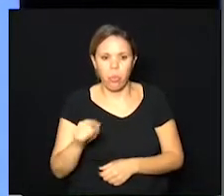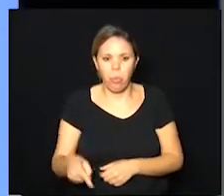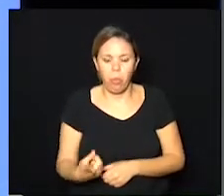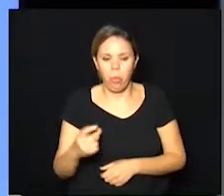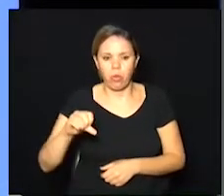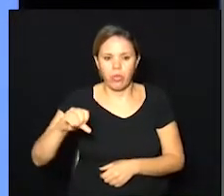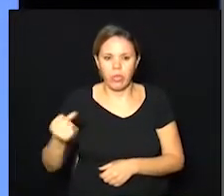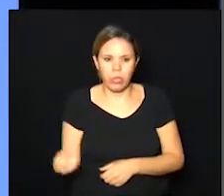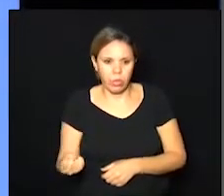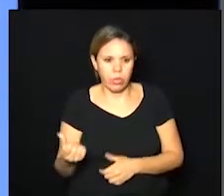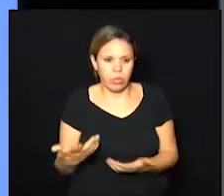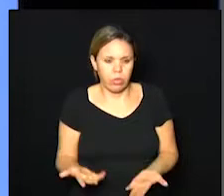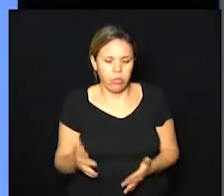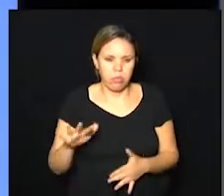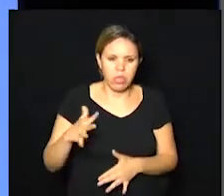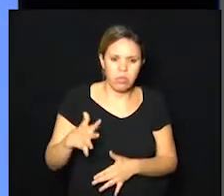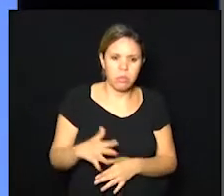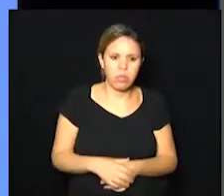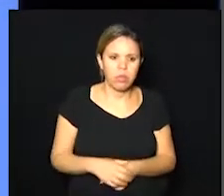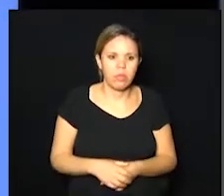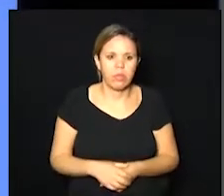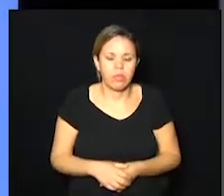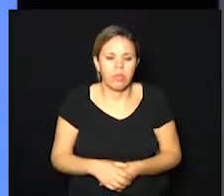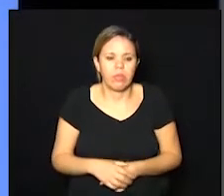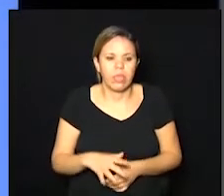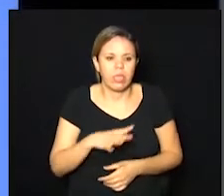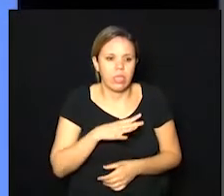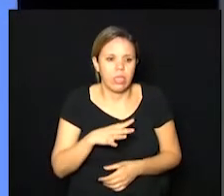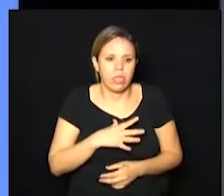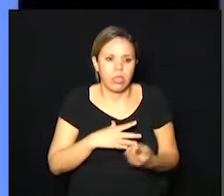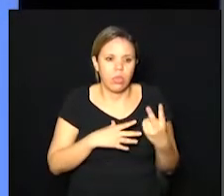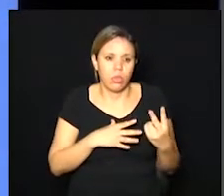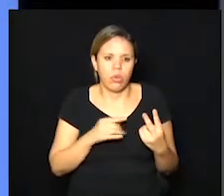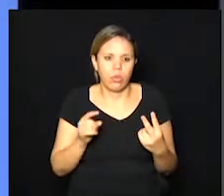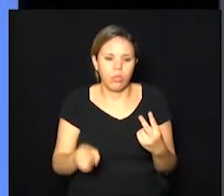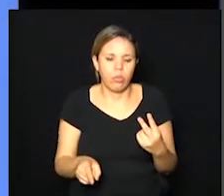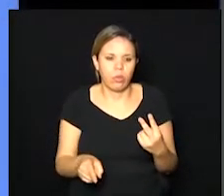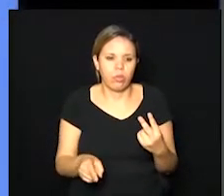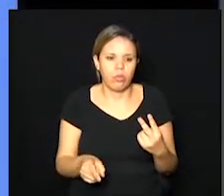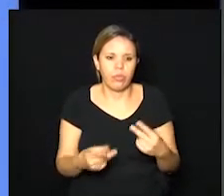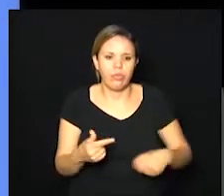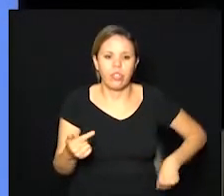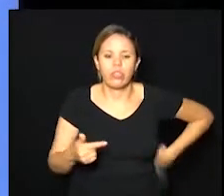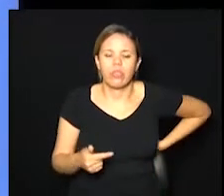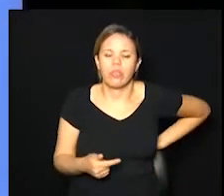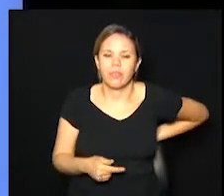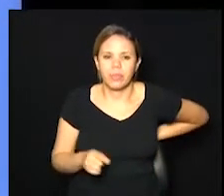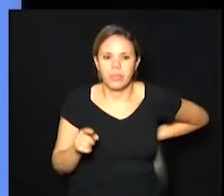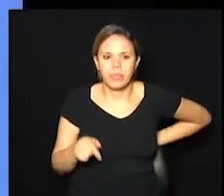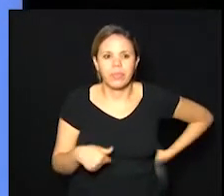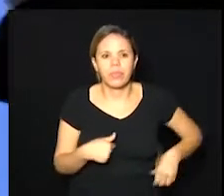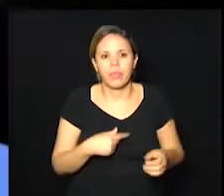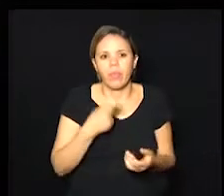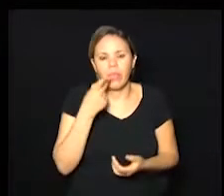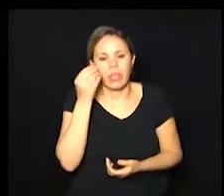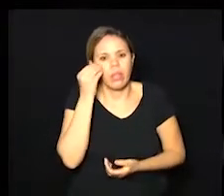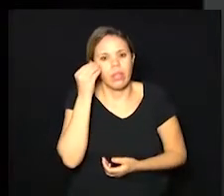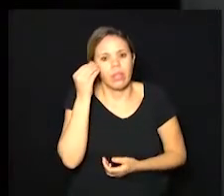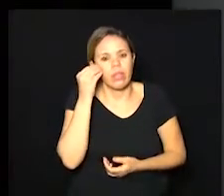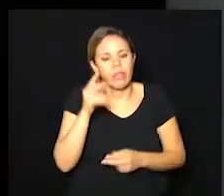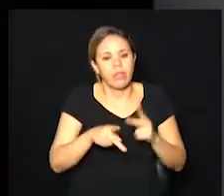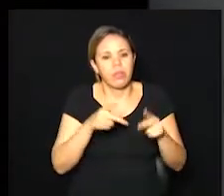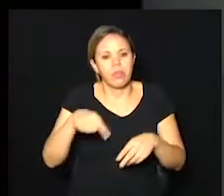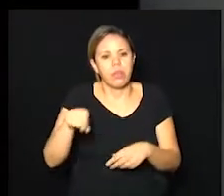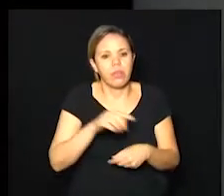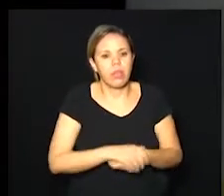sendo que a média de prevalência na cidade é de 2.22 Então aí deixa eu tentar aqui falar para as